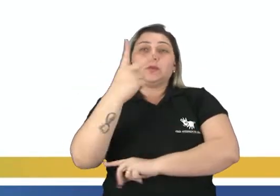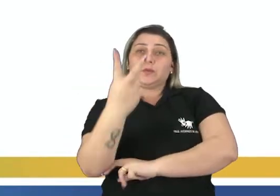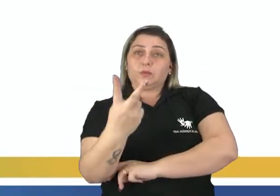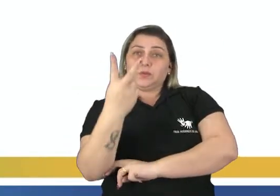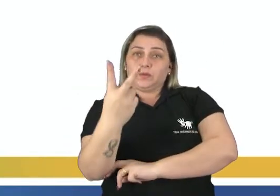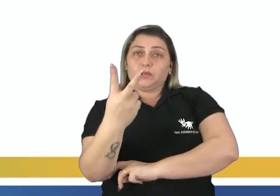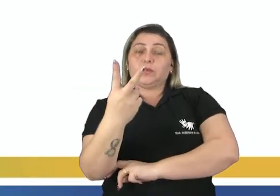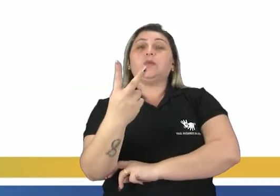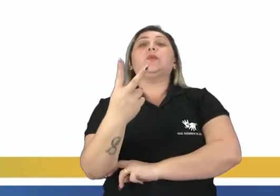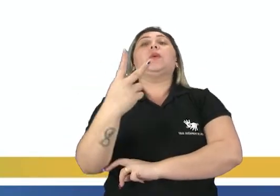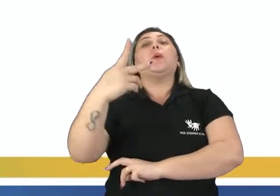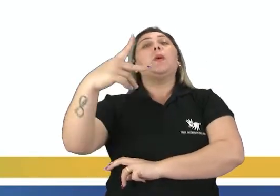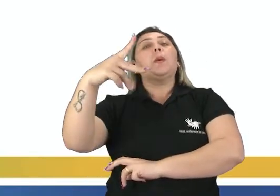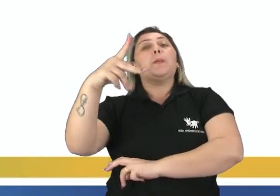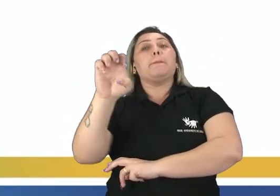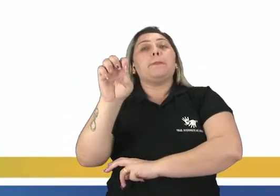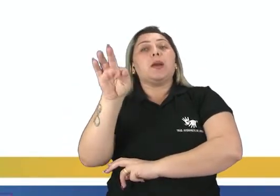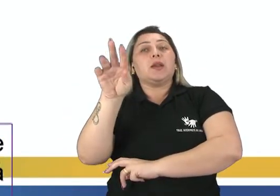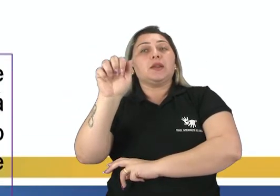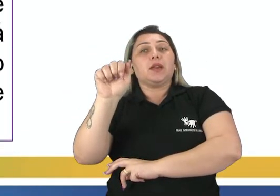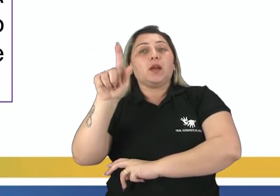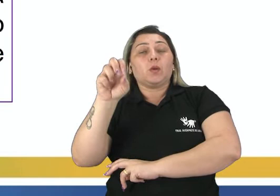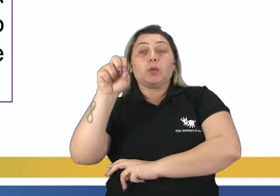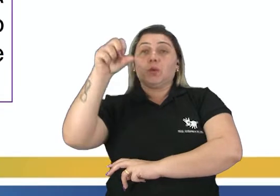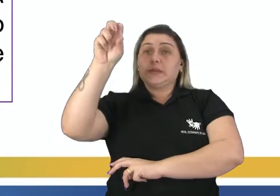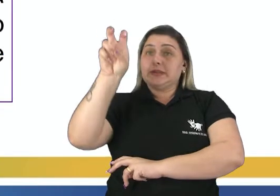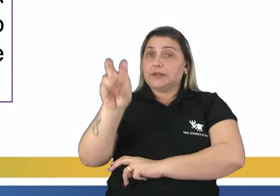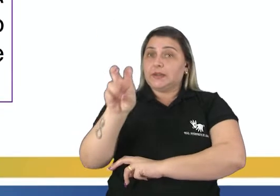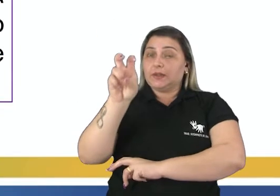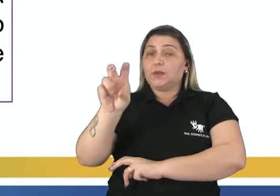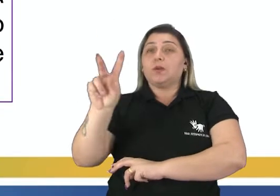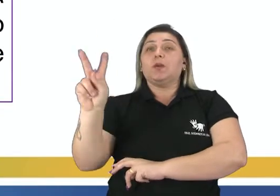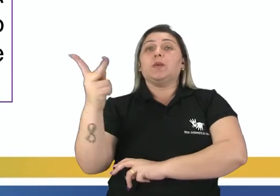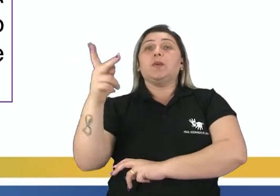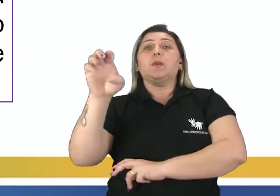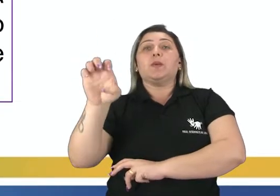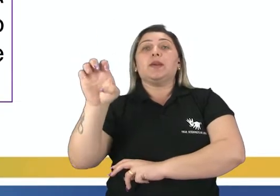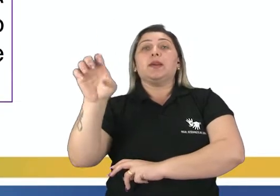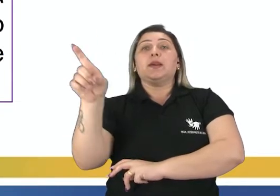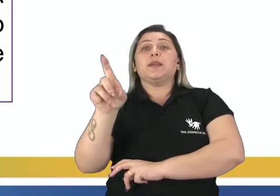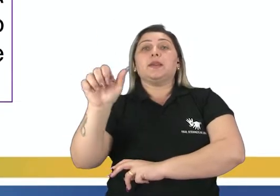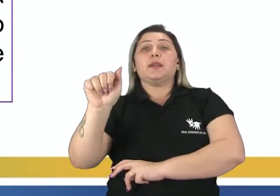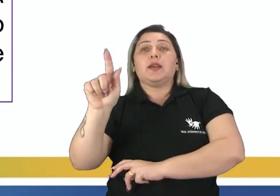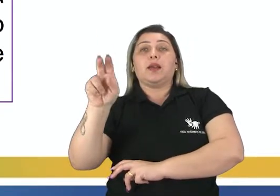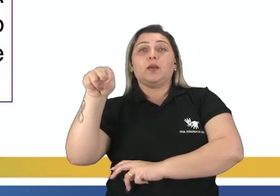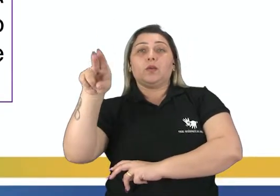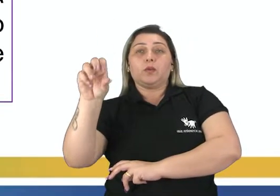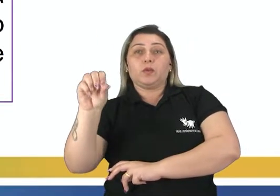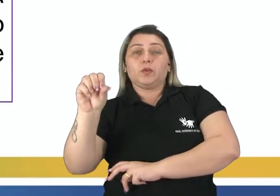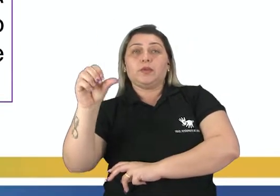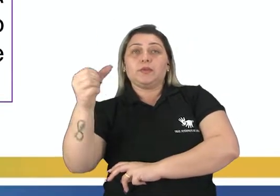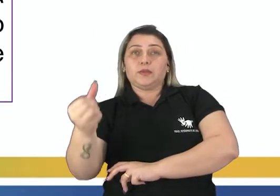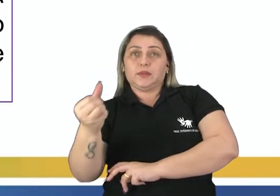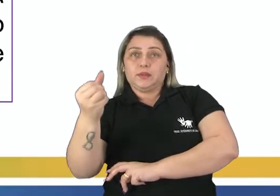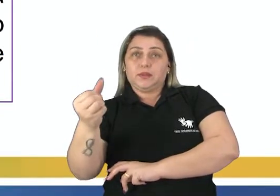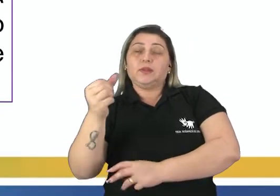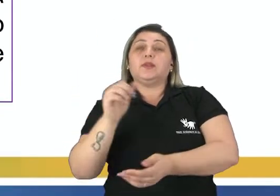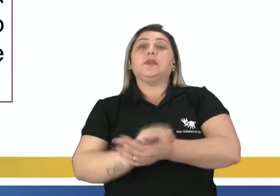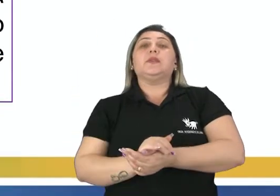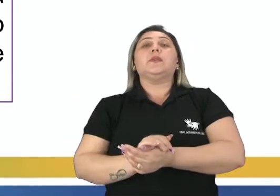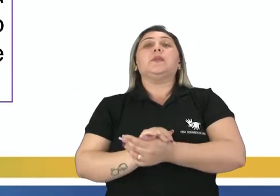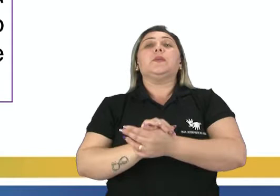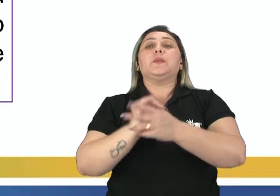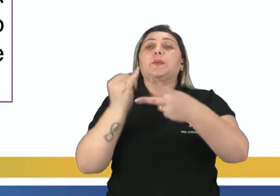o pentágono 5 e o hexágono 9. Então encontrar uma relação entre o número de diagonais de um